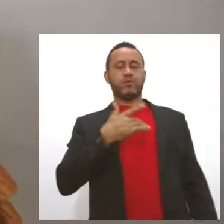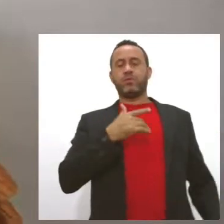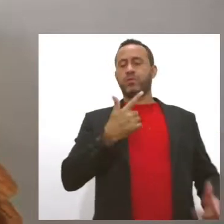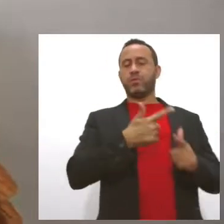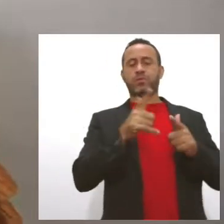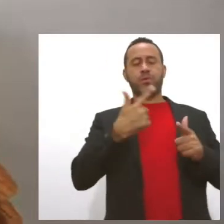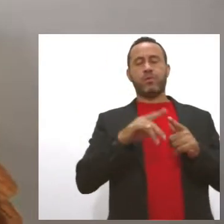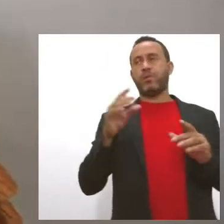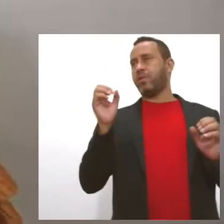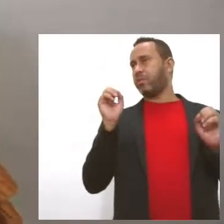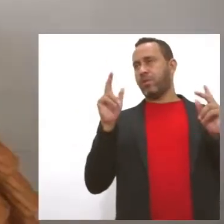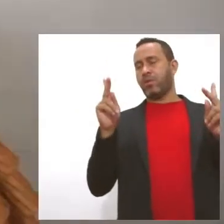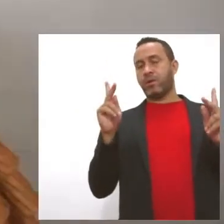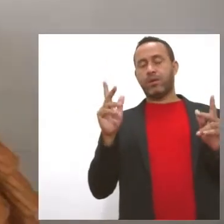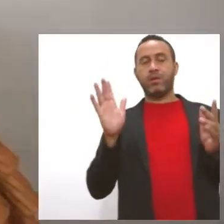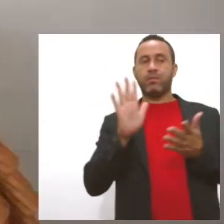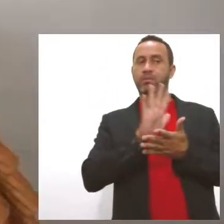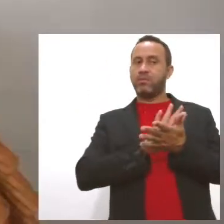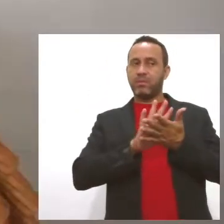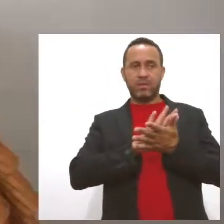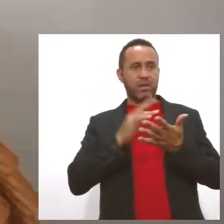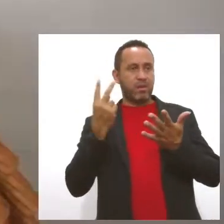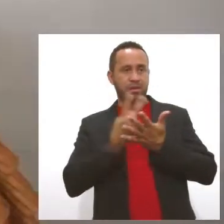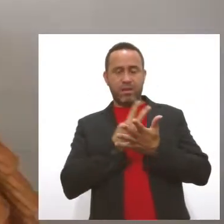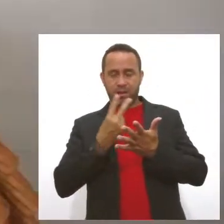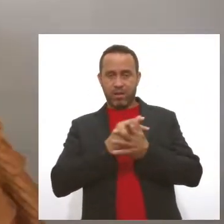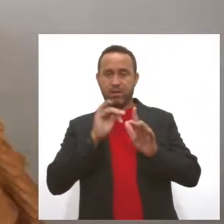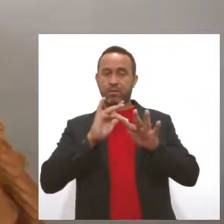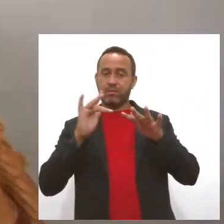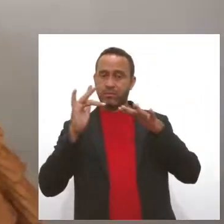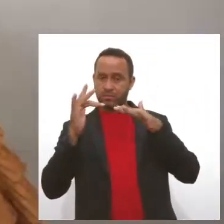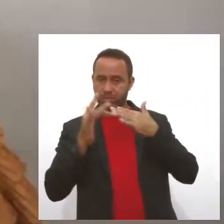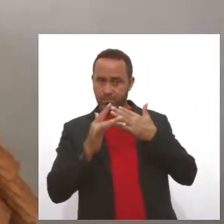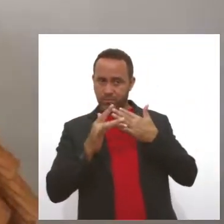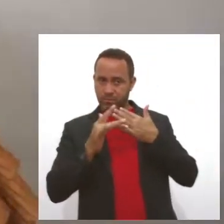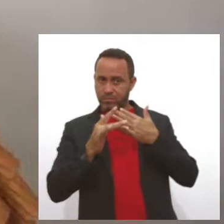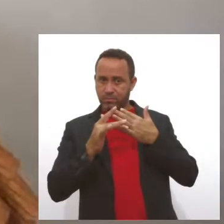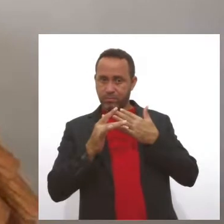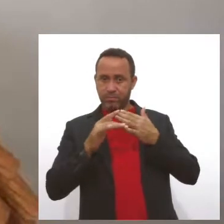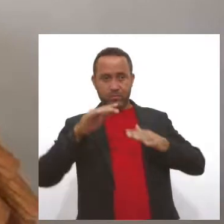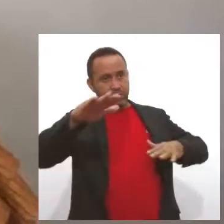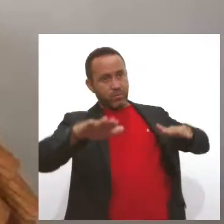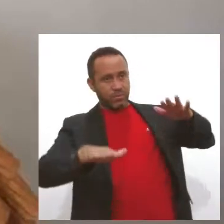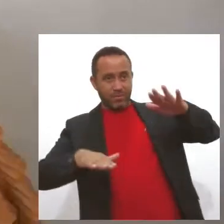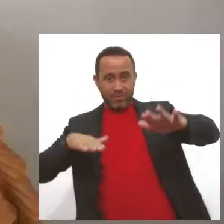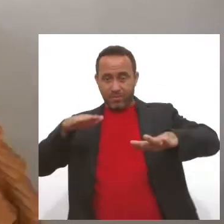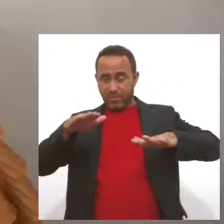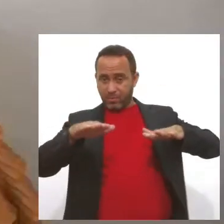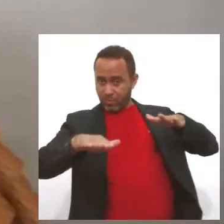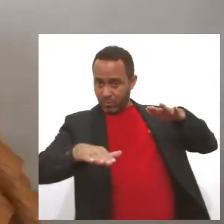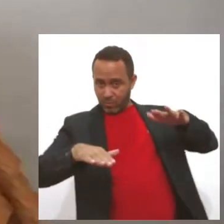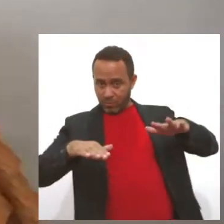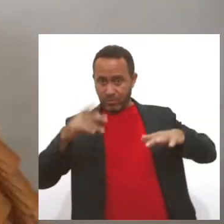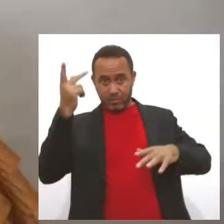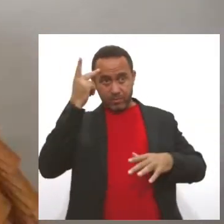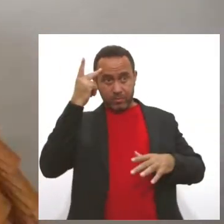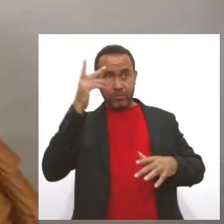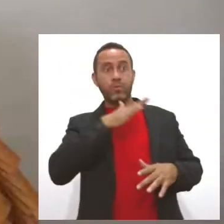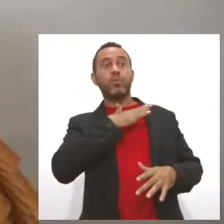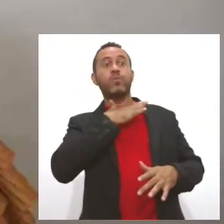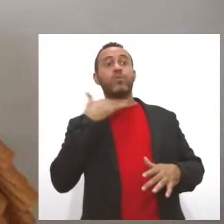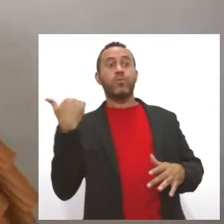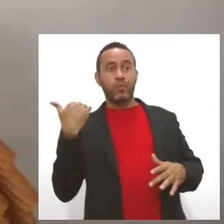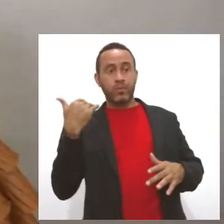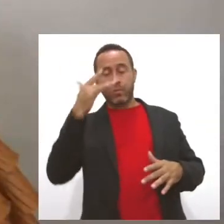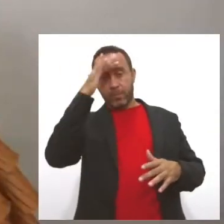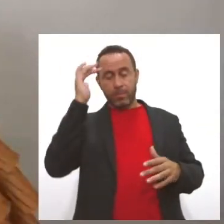vai estar tudo certo. A gente, eu vi nas redes sociais, na internet, uma nadadora de São Paulo faleceu de Covid-19. Ou seja, uma pessoa que